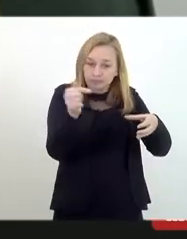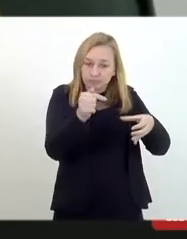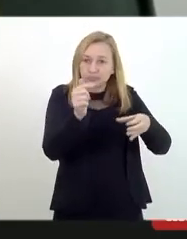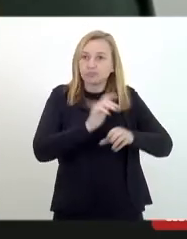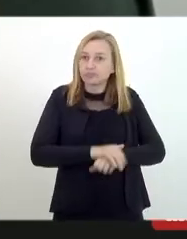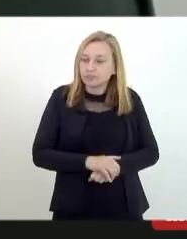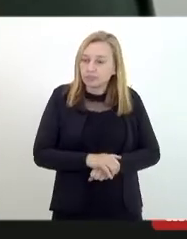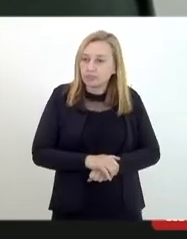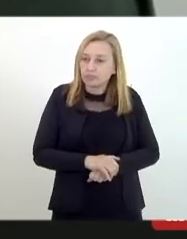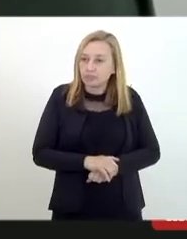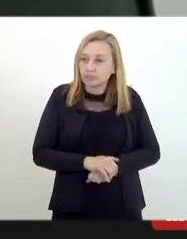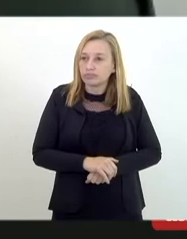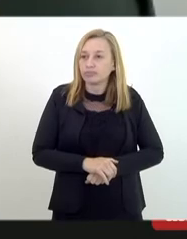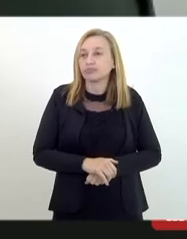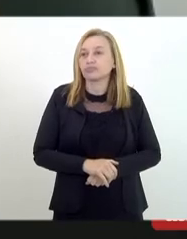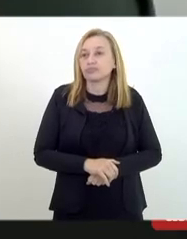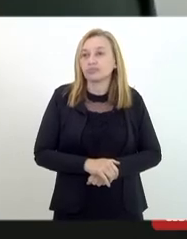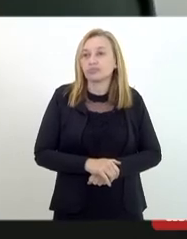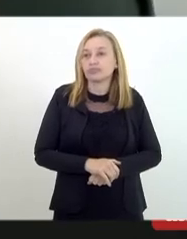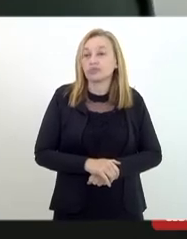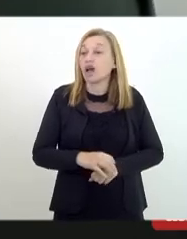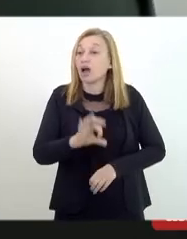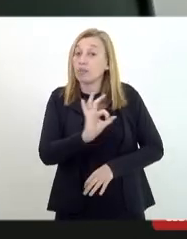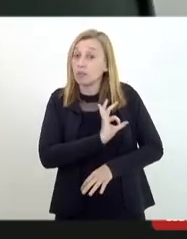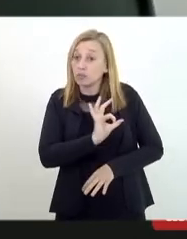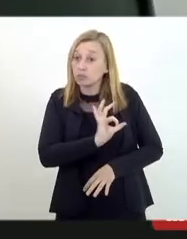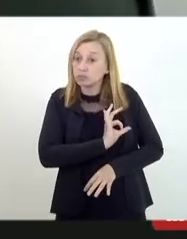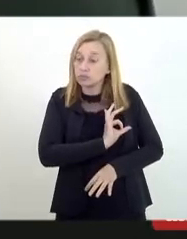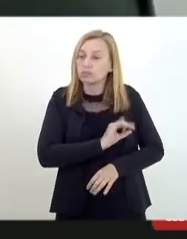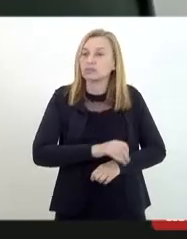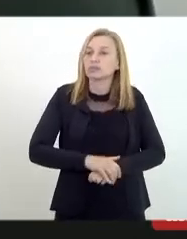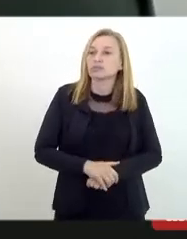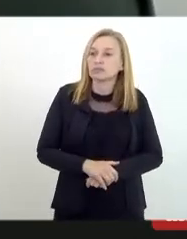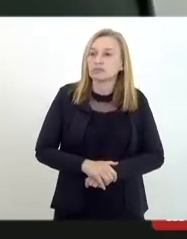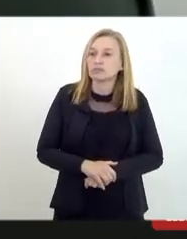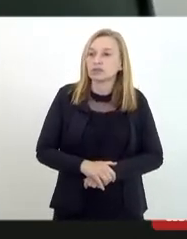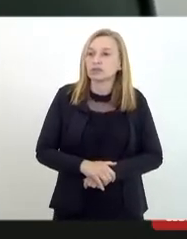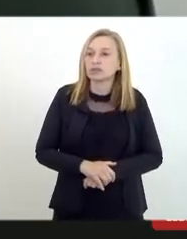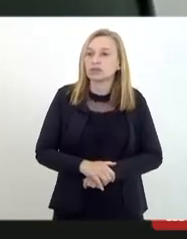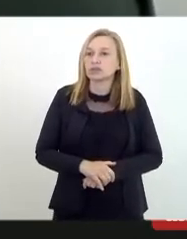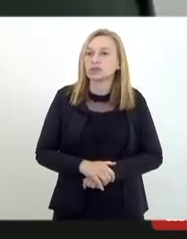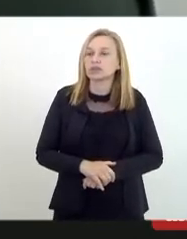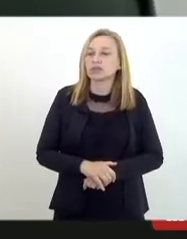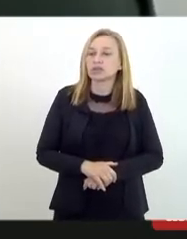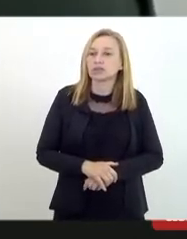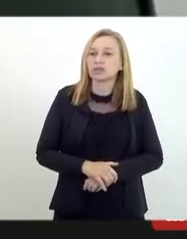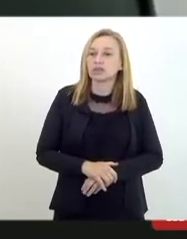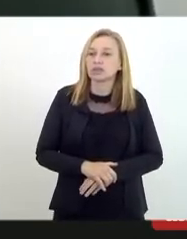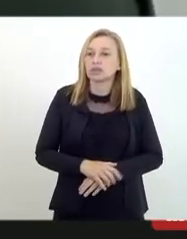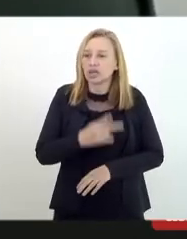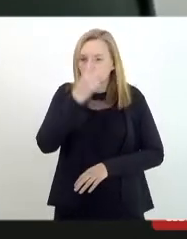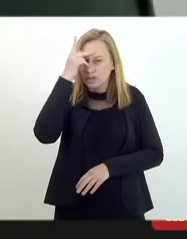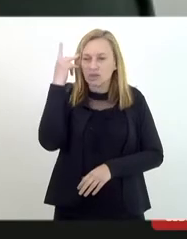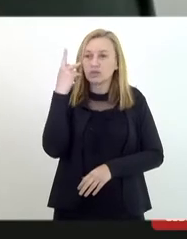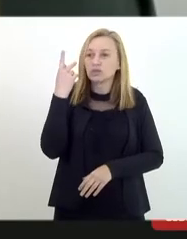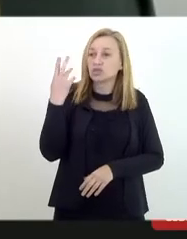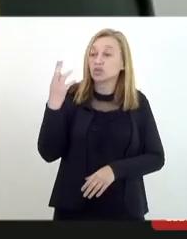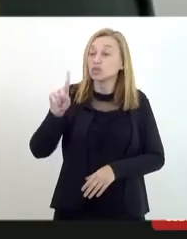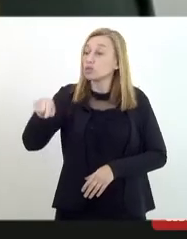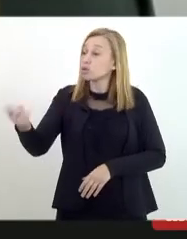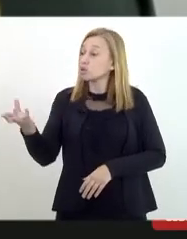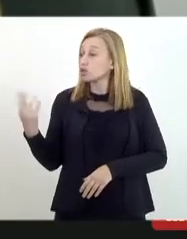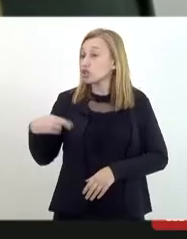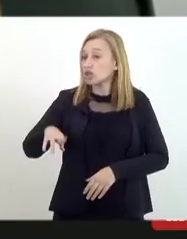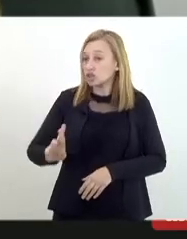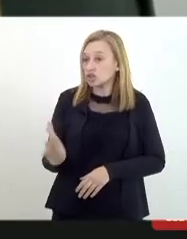tanto a polícia como os religiosos, até de outras religiões, tem a